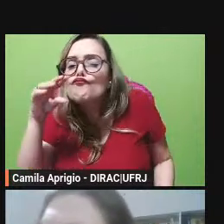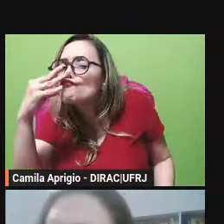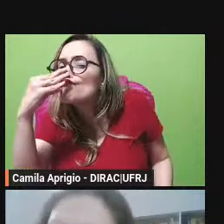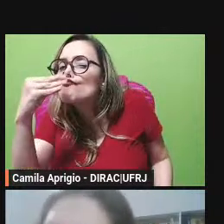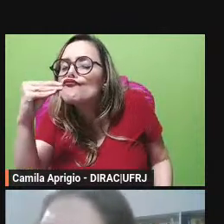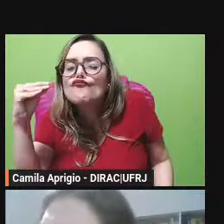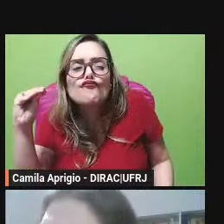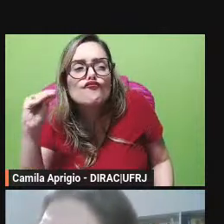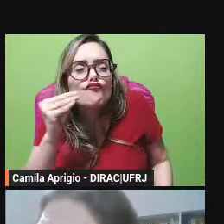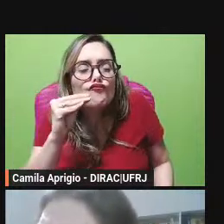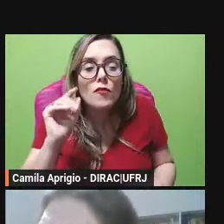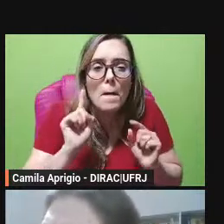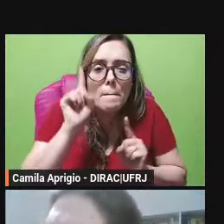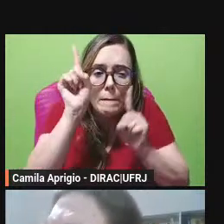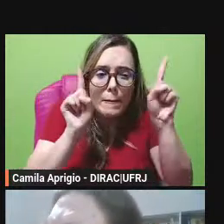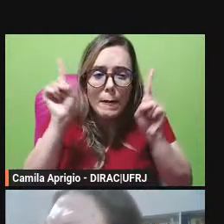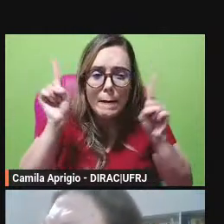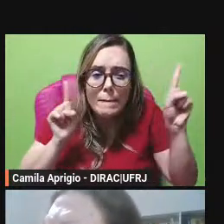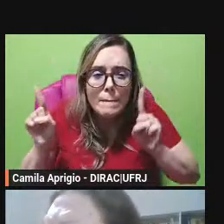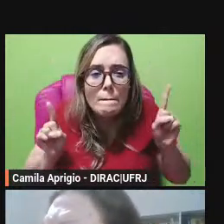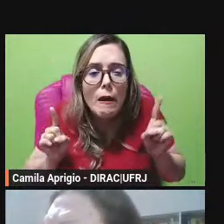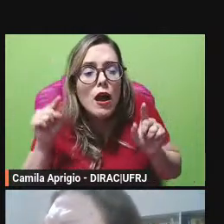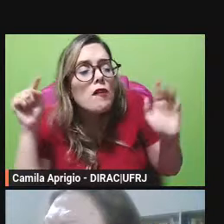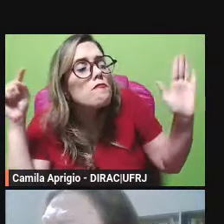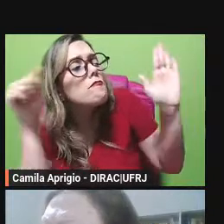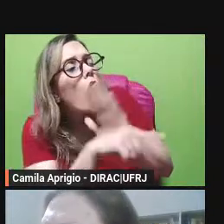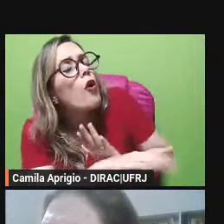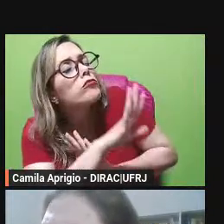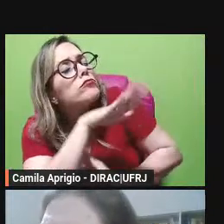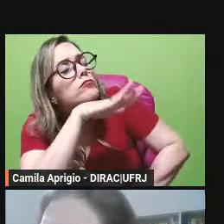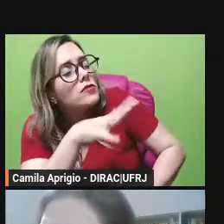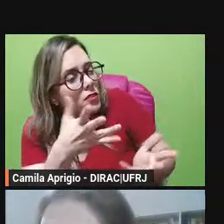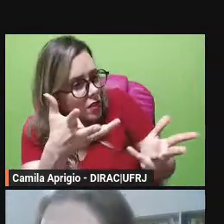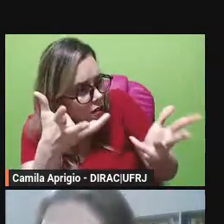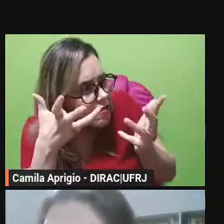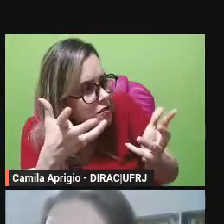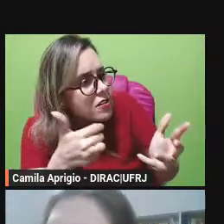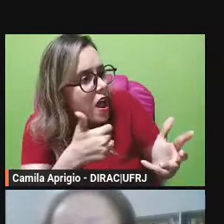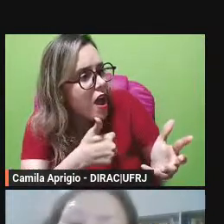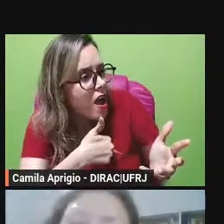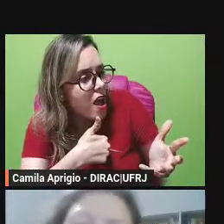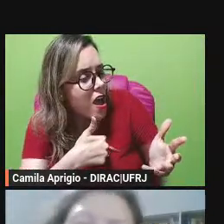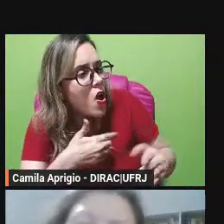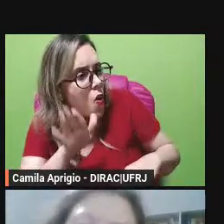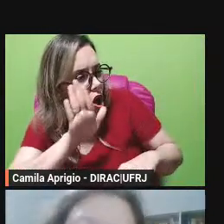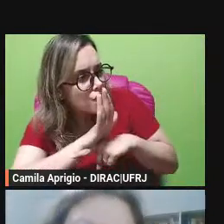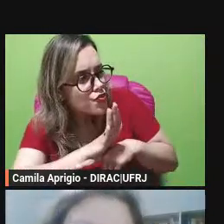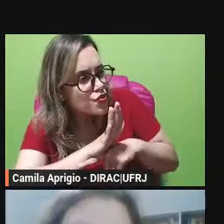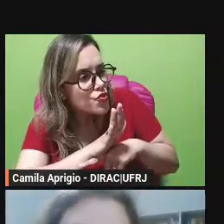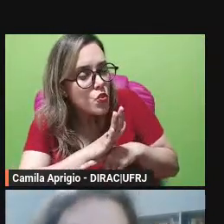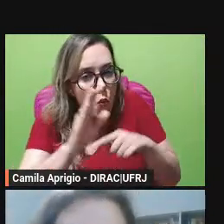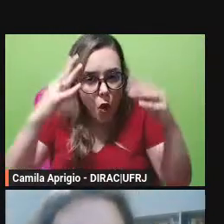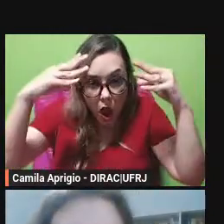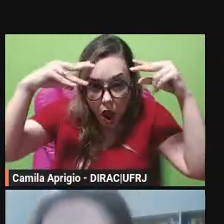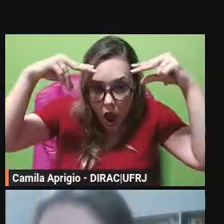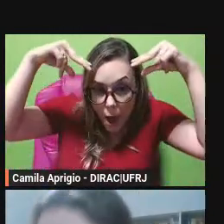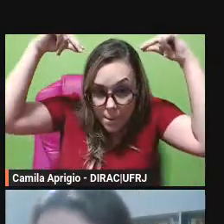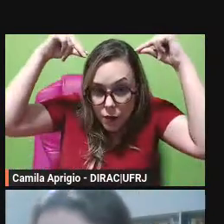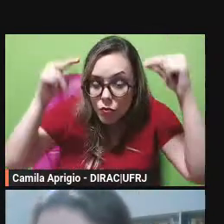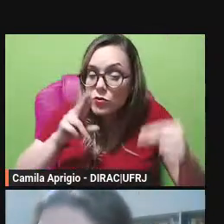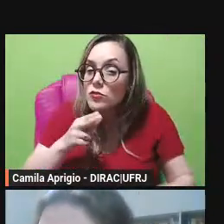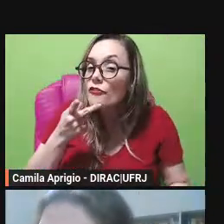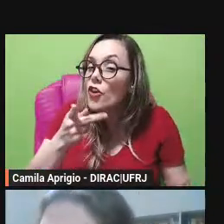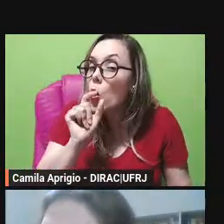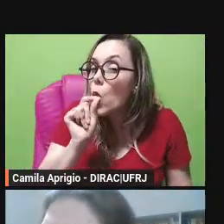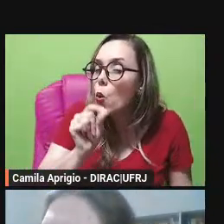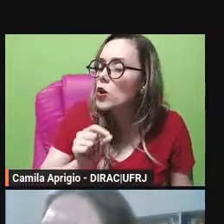perguntou o compadecido se podia livrá-la dos carrapatos mas ela não consentiu